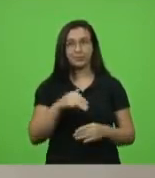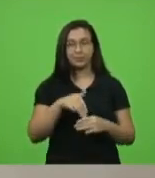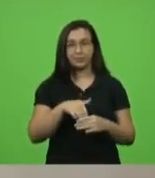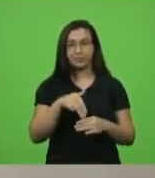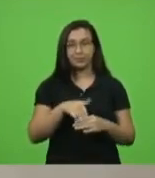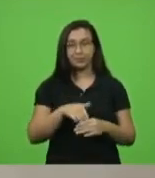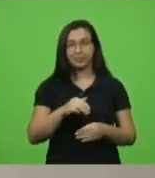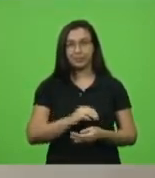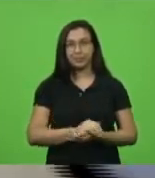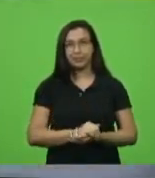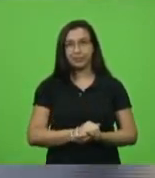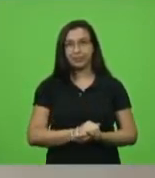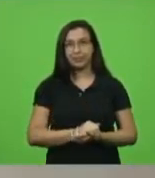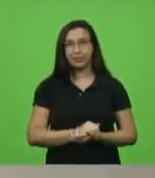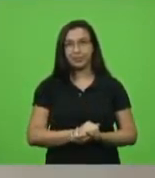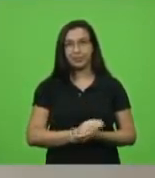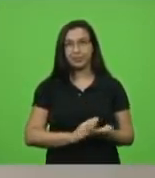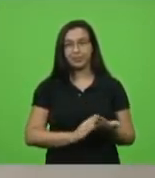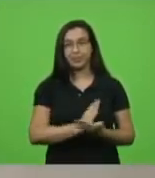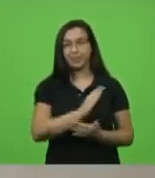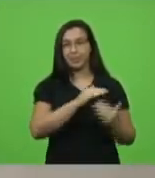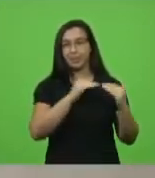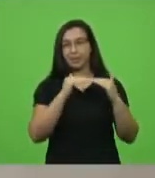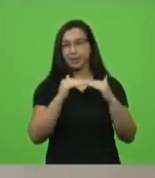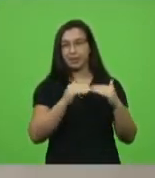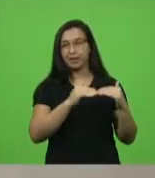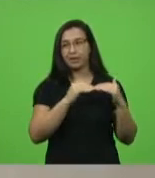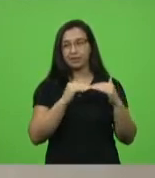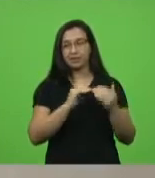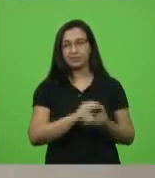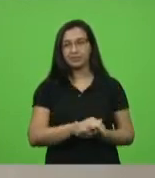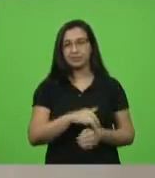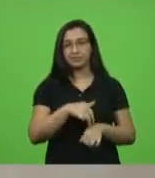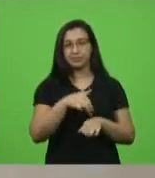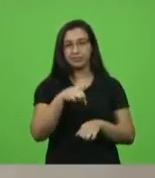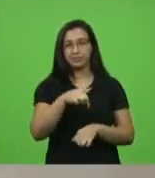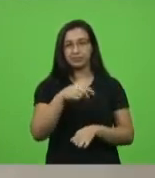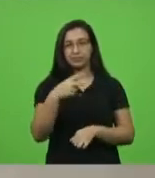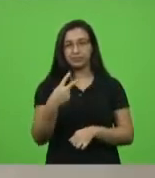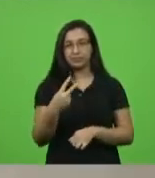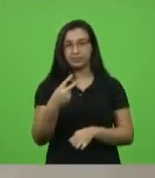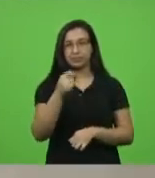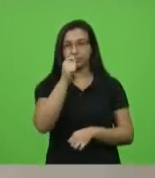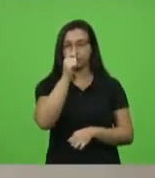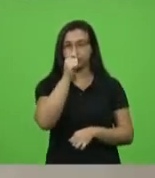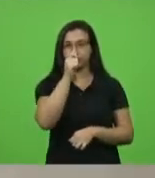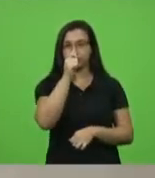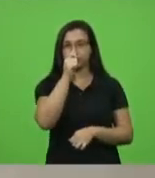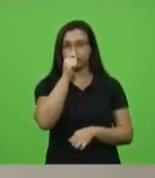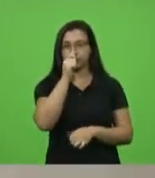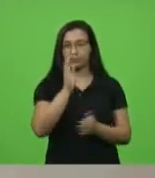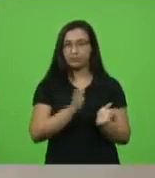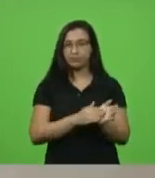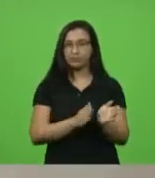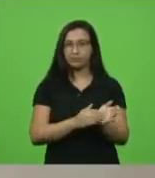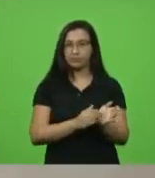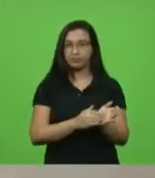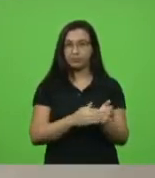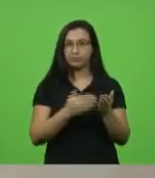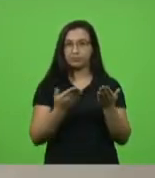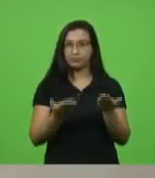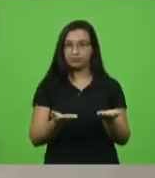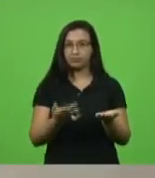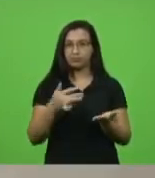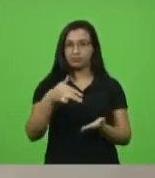deputados que aprovam, Aprovado por unanimidade, moção 72, autor, deputado João Amin, manifestando aplausos ao magistrado